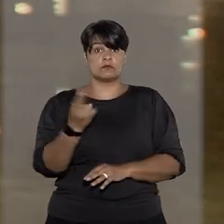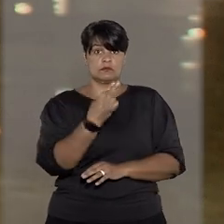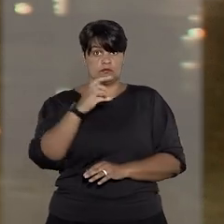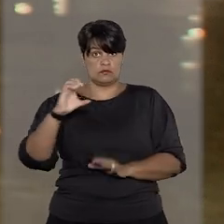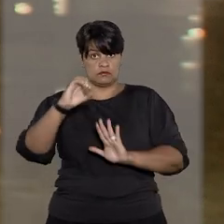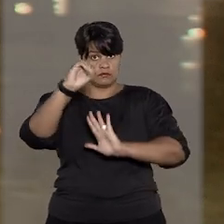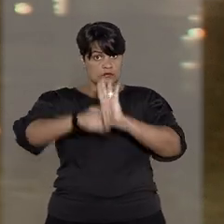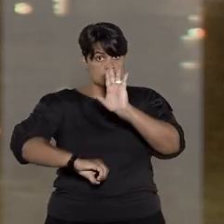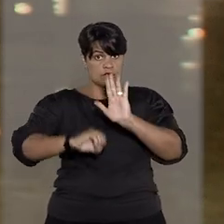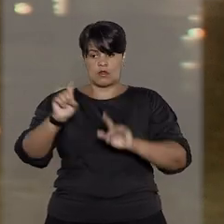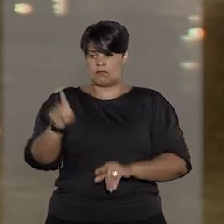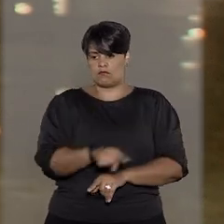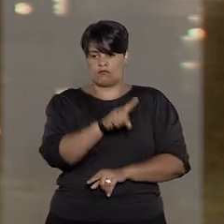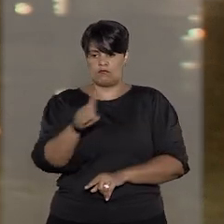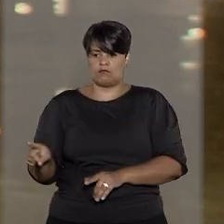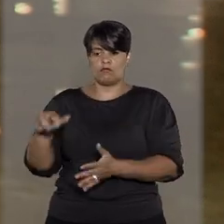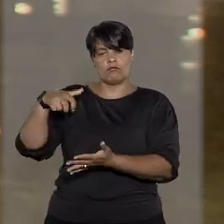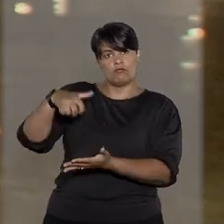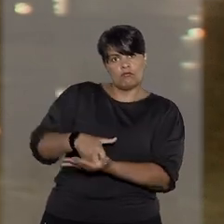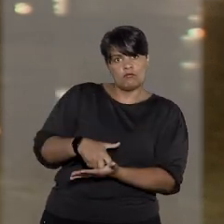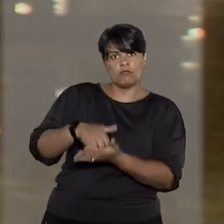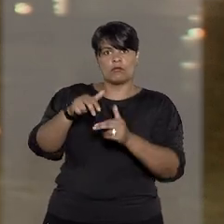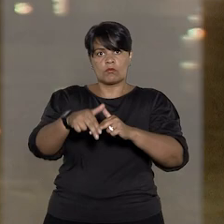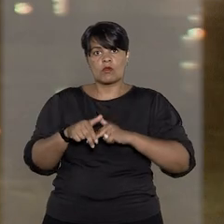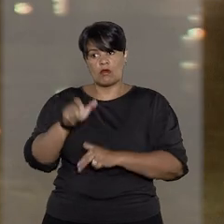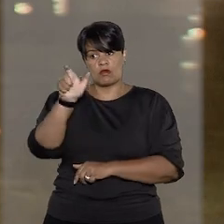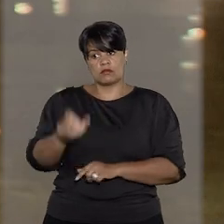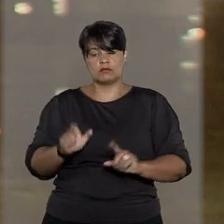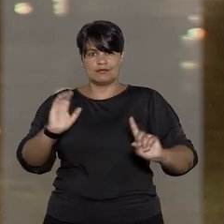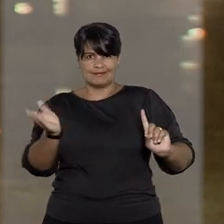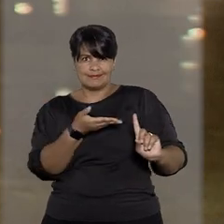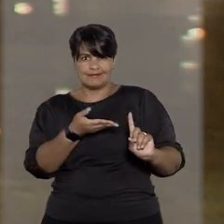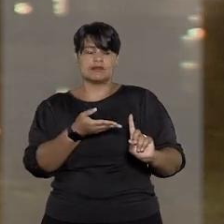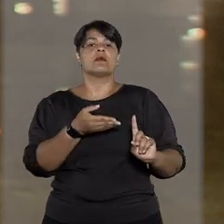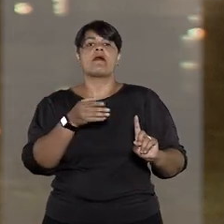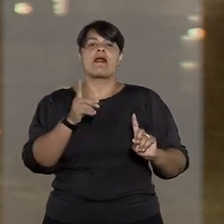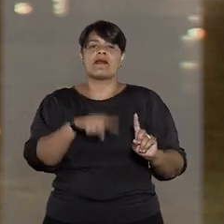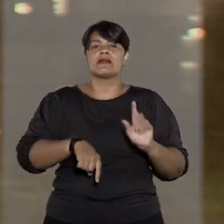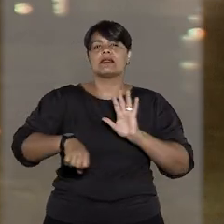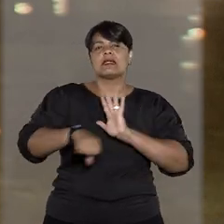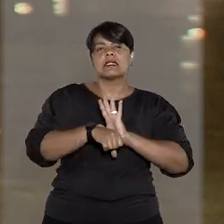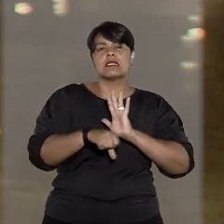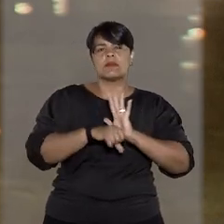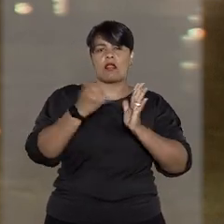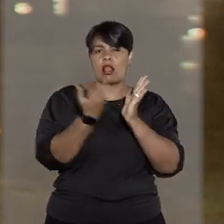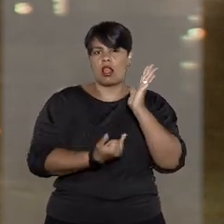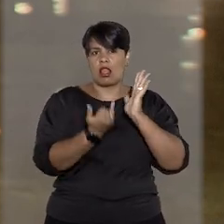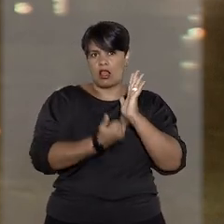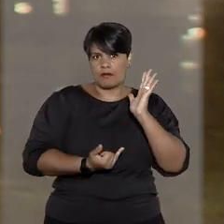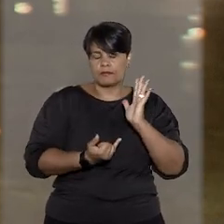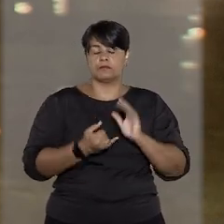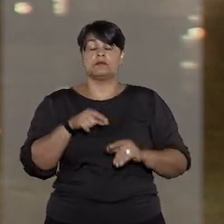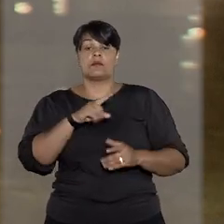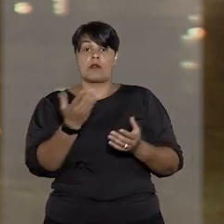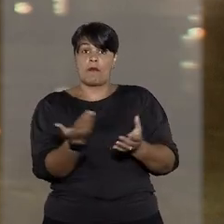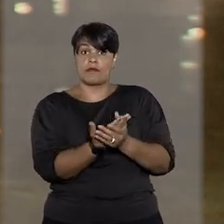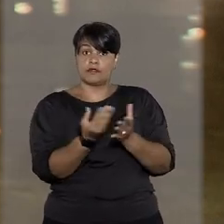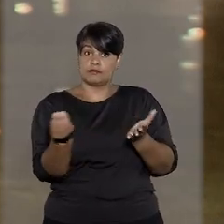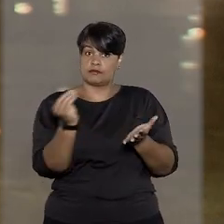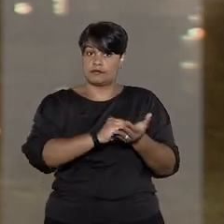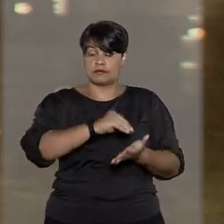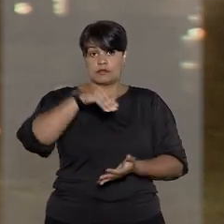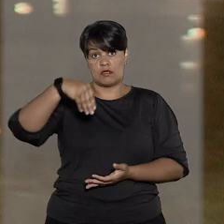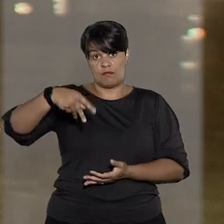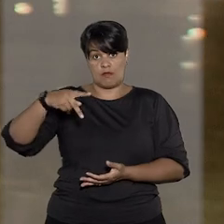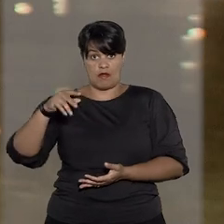para anular a sentença condenatória em relação a um réu acusado de crime tributário. No processo, o Ministério Público Federal